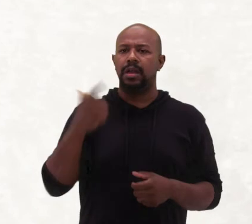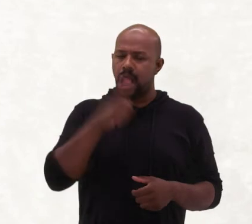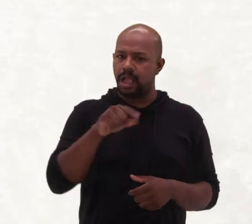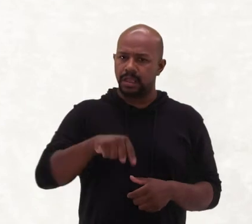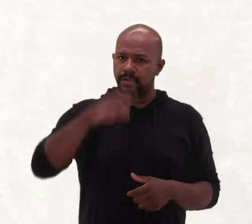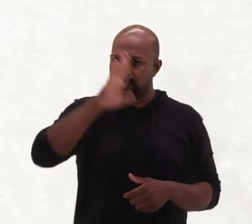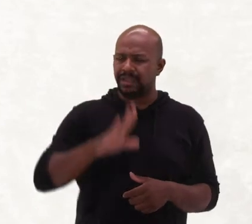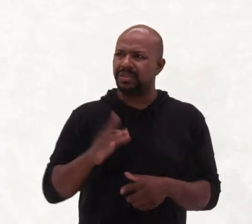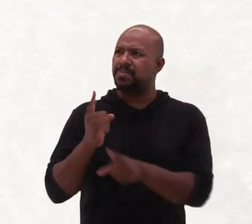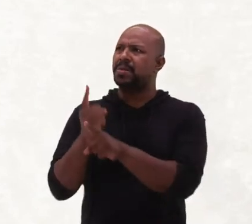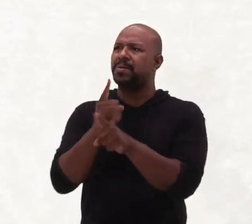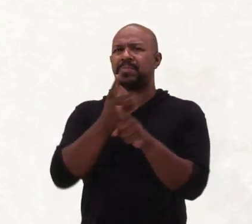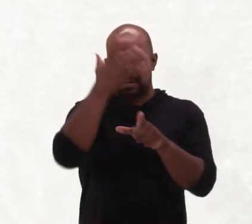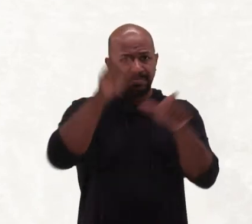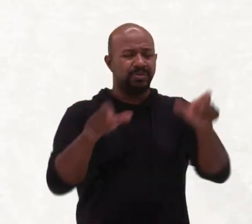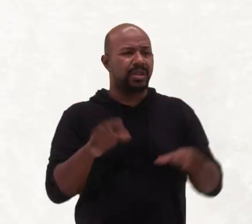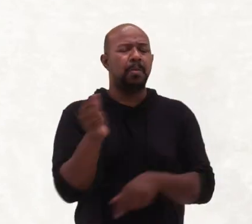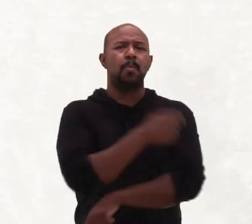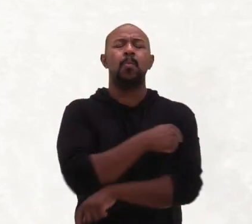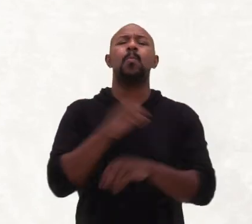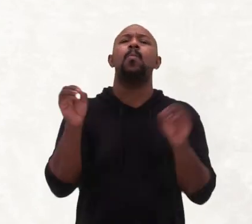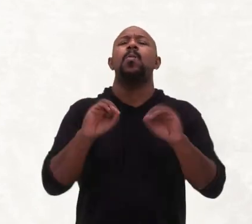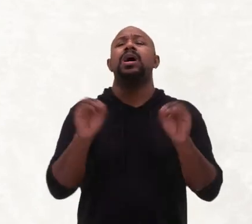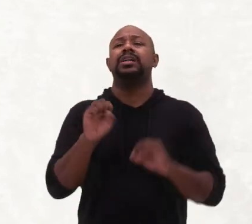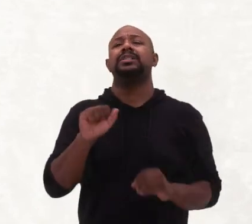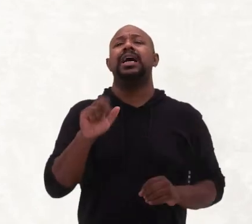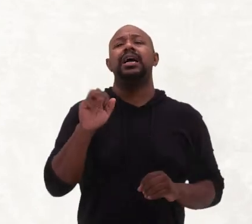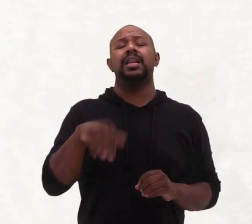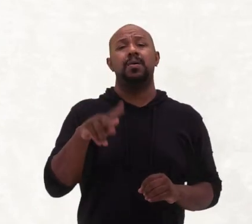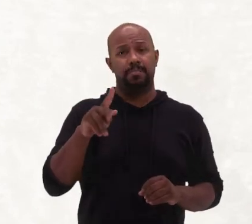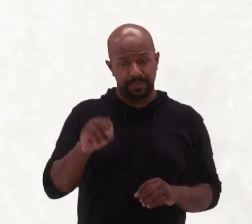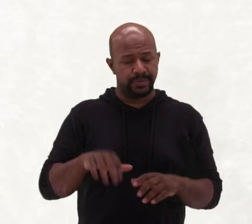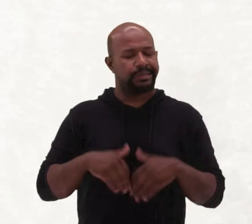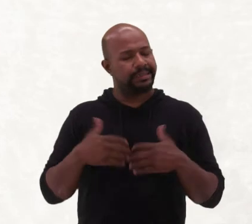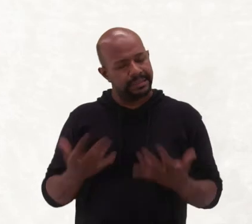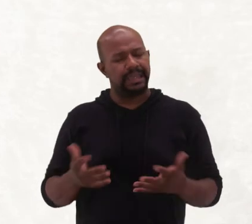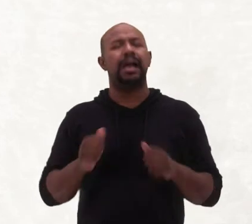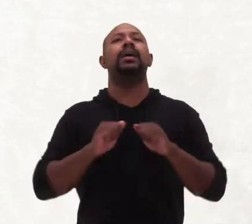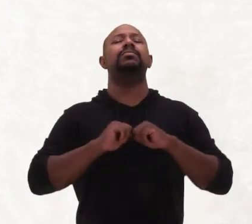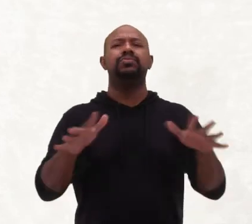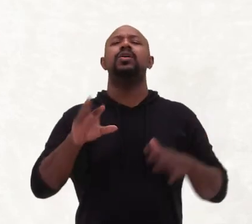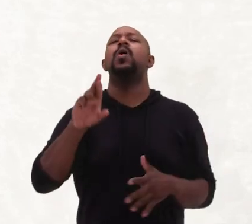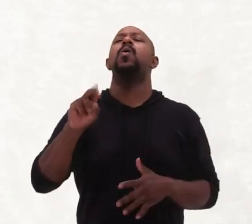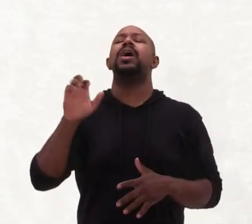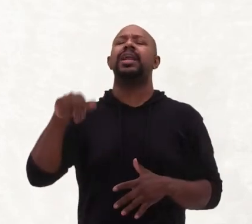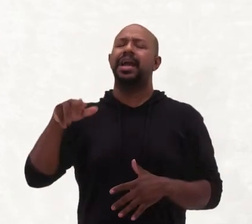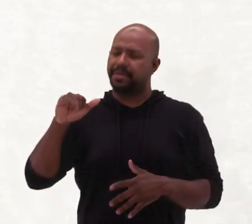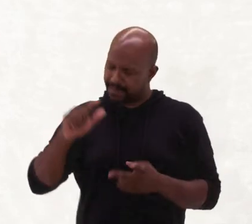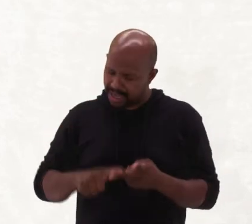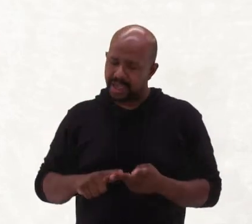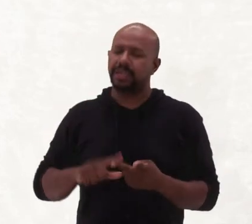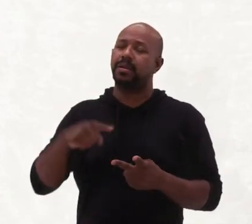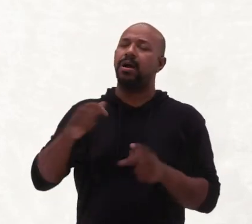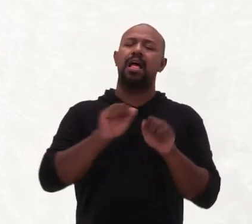pessoas que não estavam vacinadas de sarampo e causou surto lá em Ruleima. Depois,